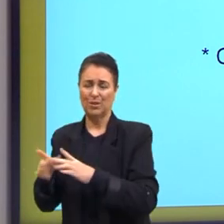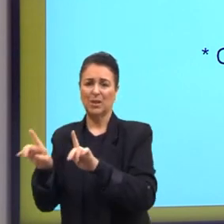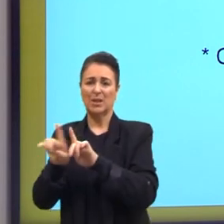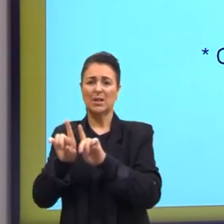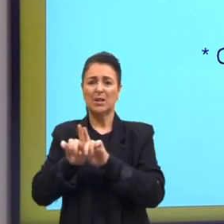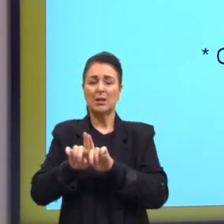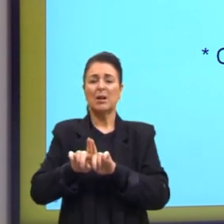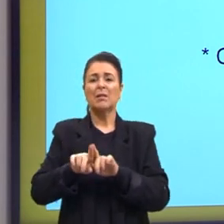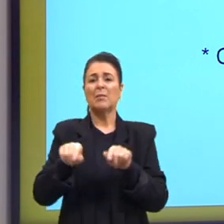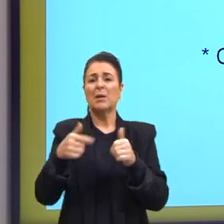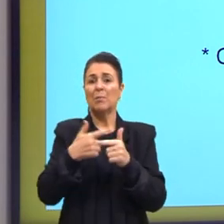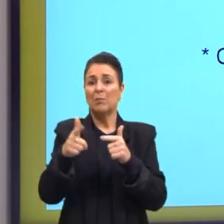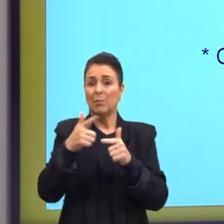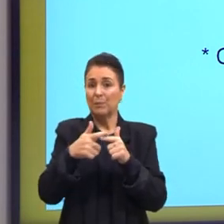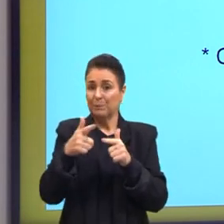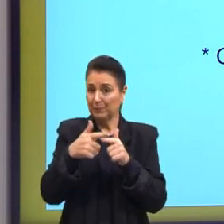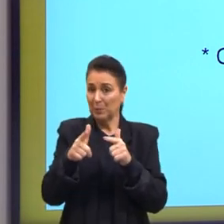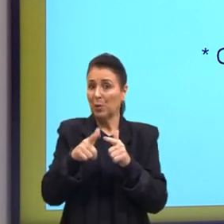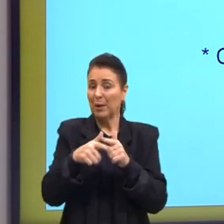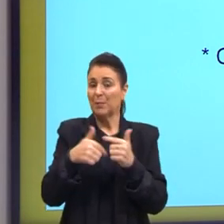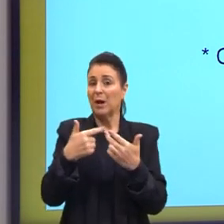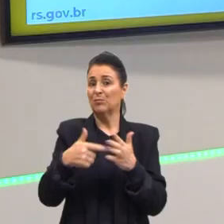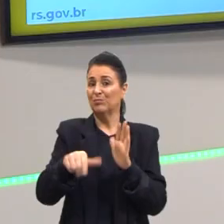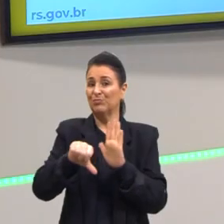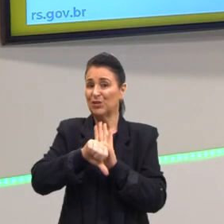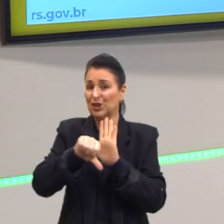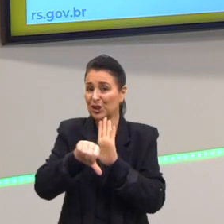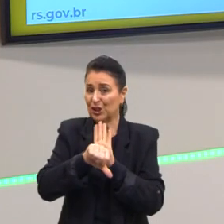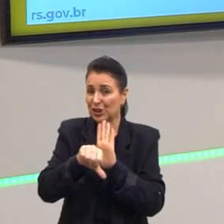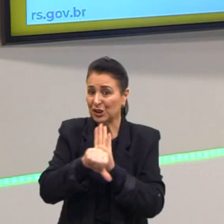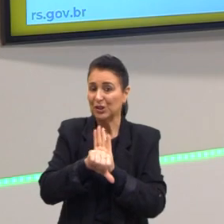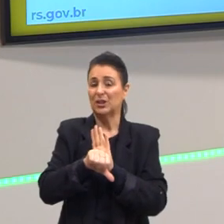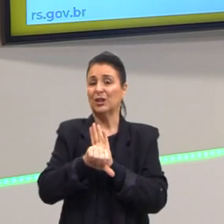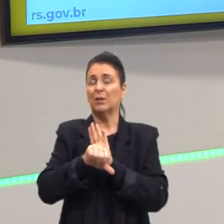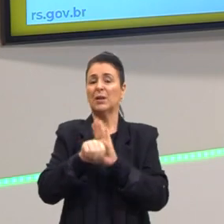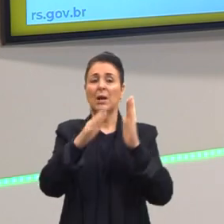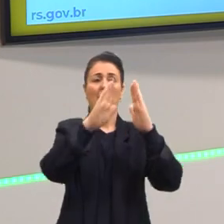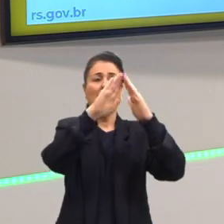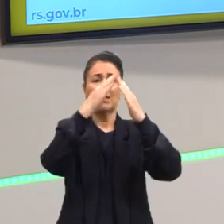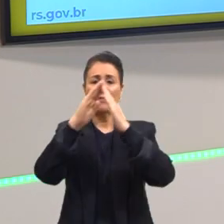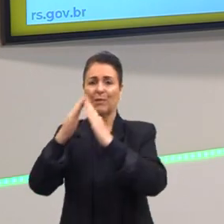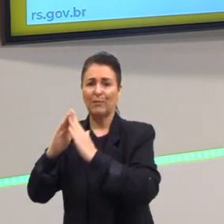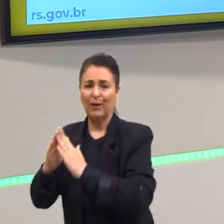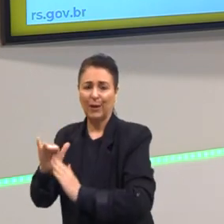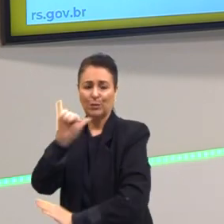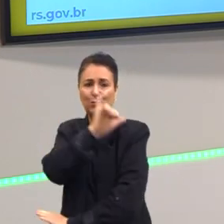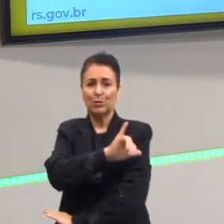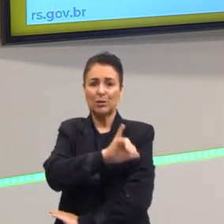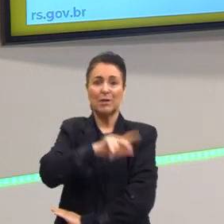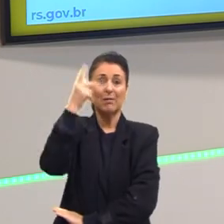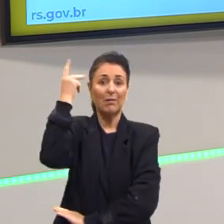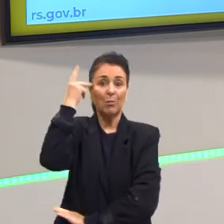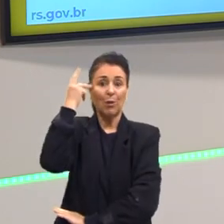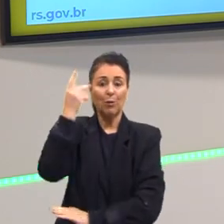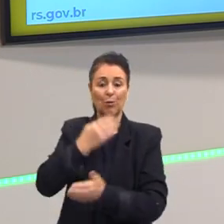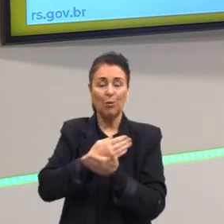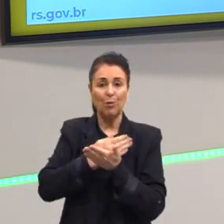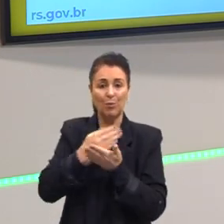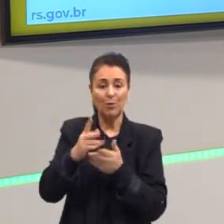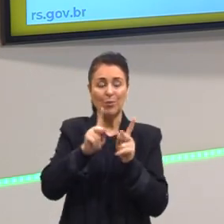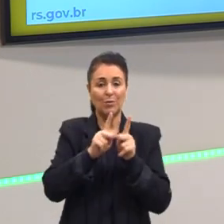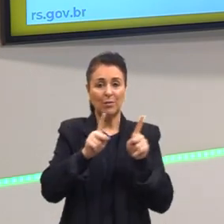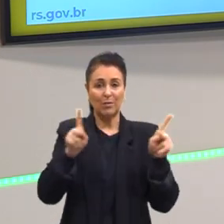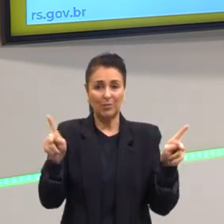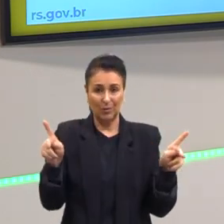tráfico, etc. As grandes favelas, Rio de Janeiro, São Paulo, são constituídas a partir desse período